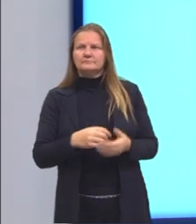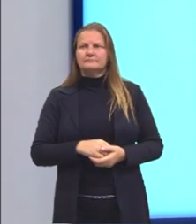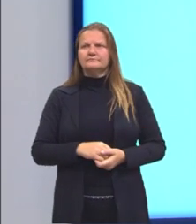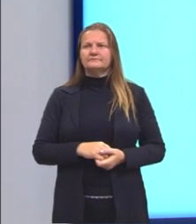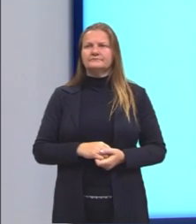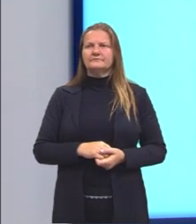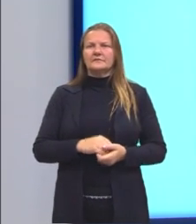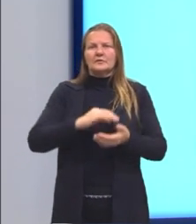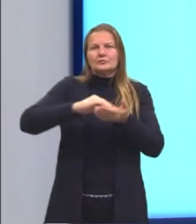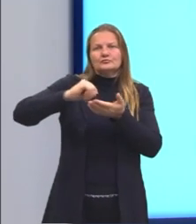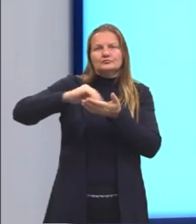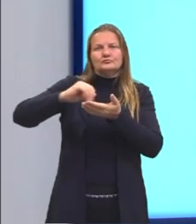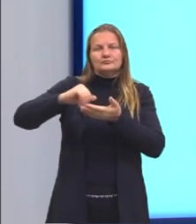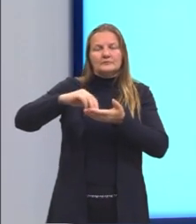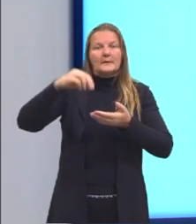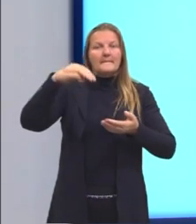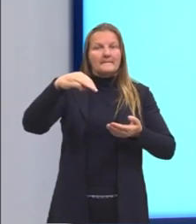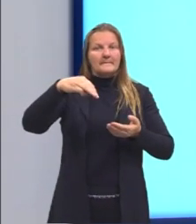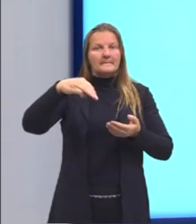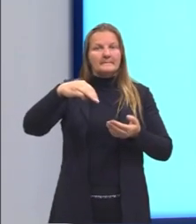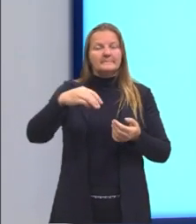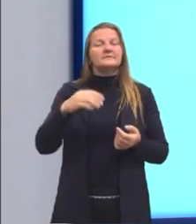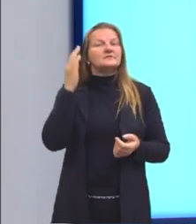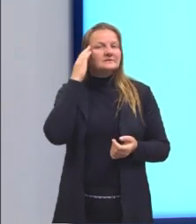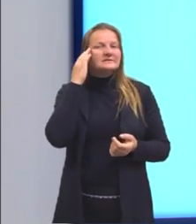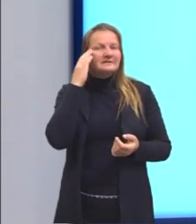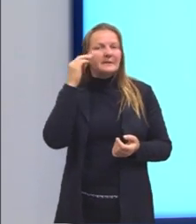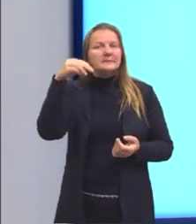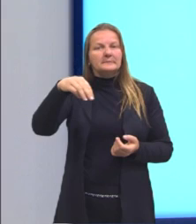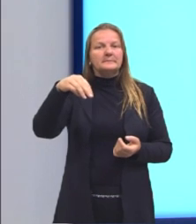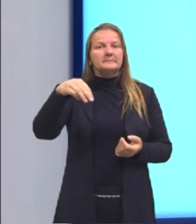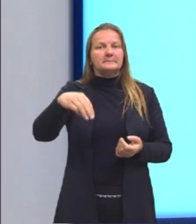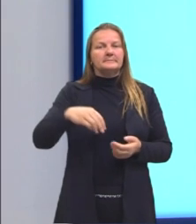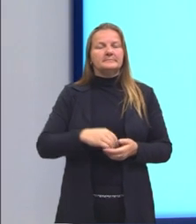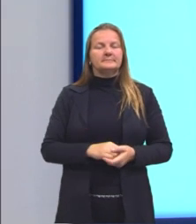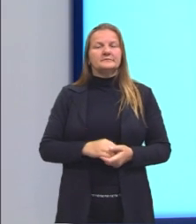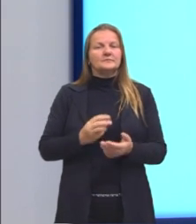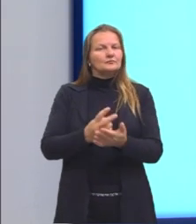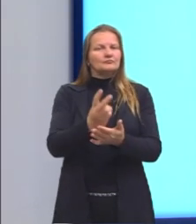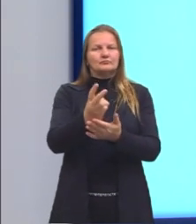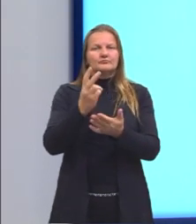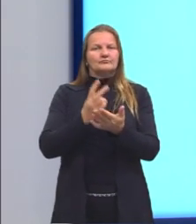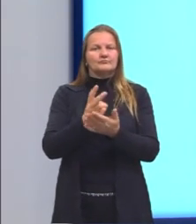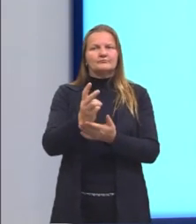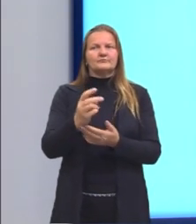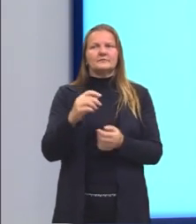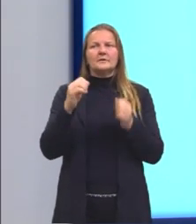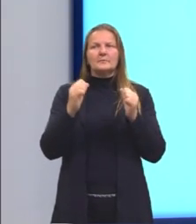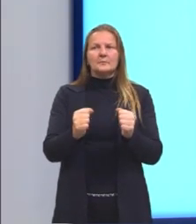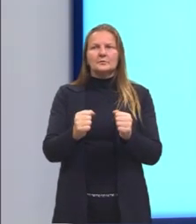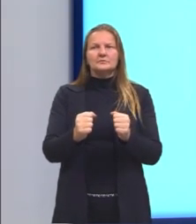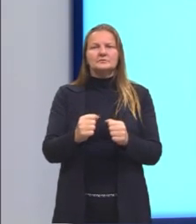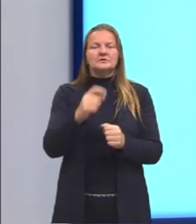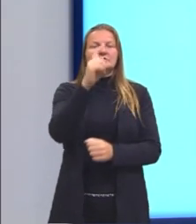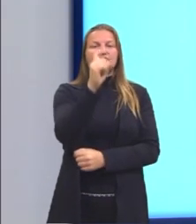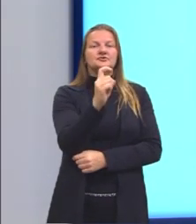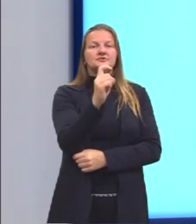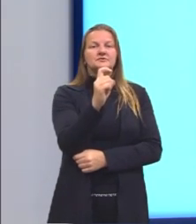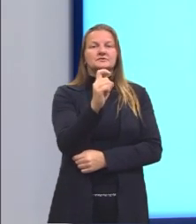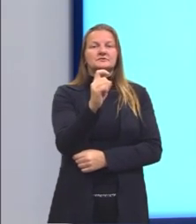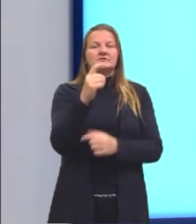tirar as unidades metro, porque nós já sabemos que vai permanecer essa unidade, nós tínhamos X